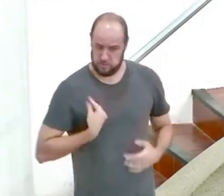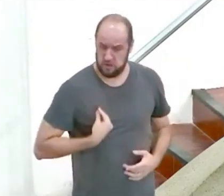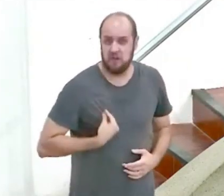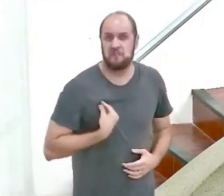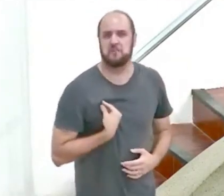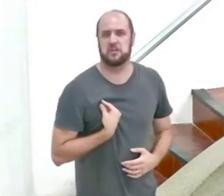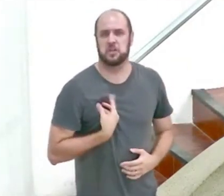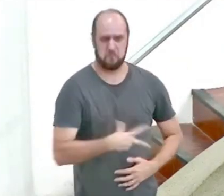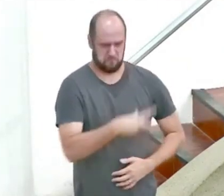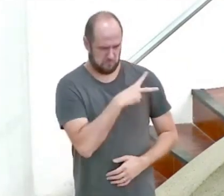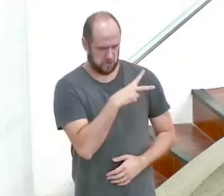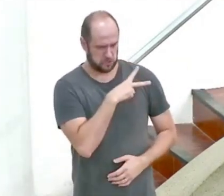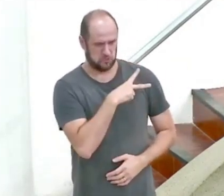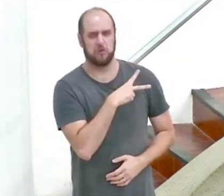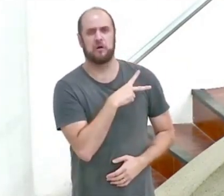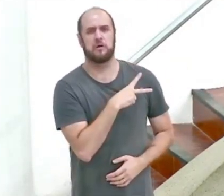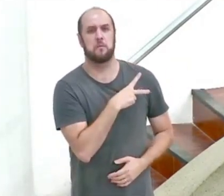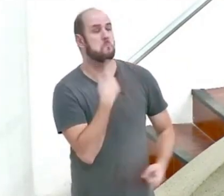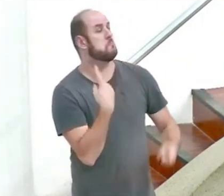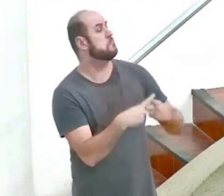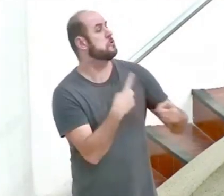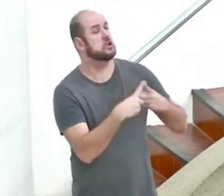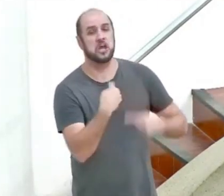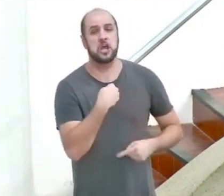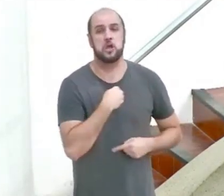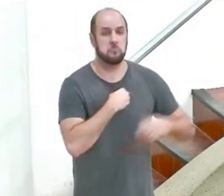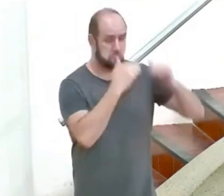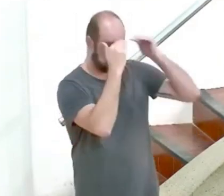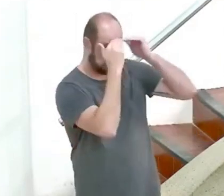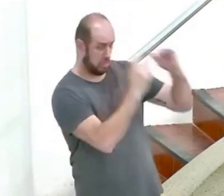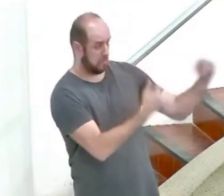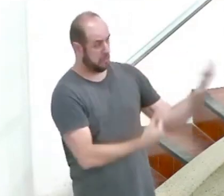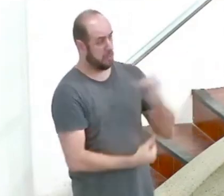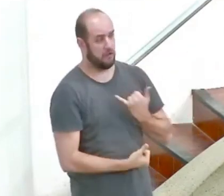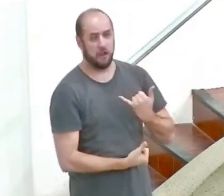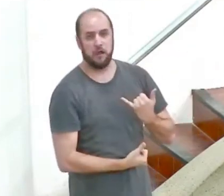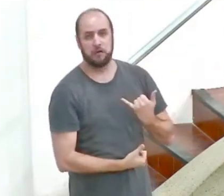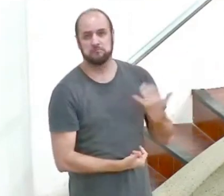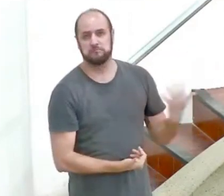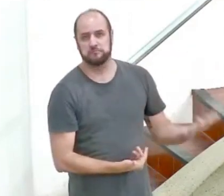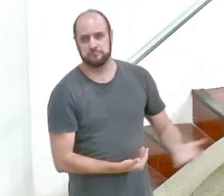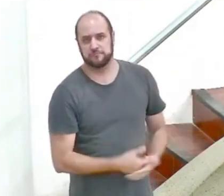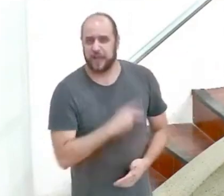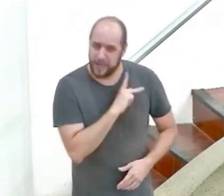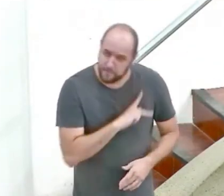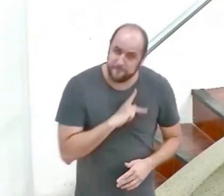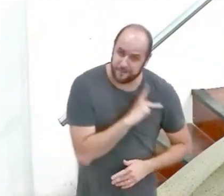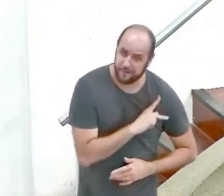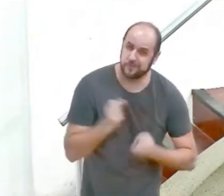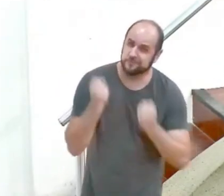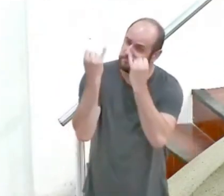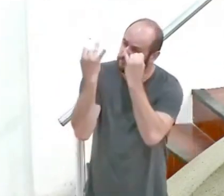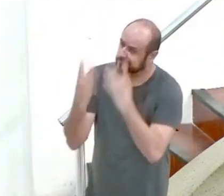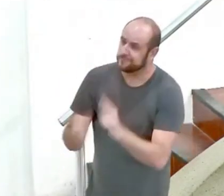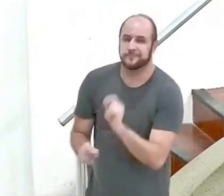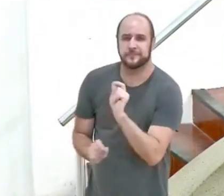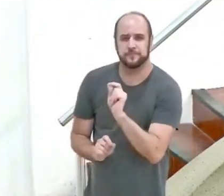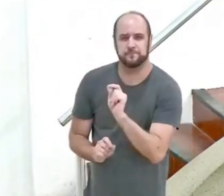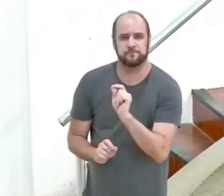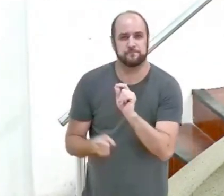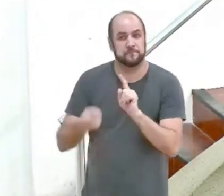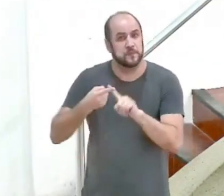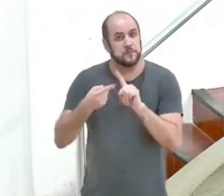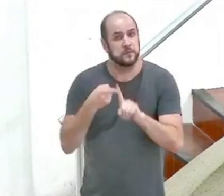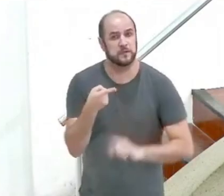minha privacidade por que eu deveria obedecer isso que você está falando o apóstolo Paulo diz é em primeiro